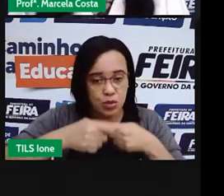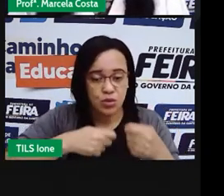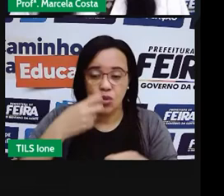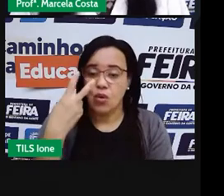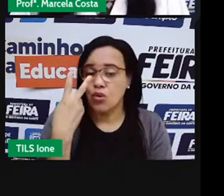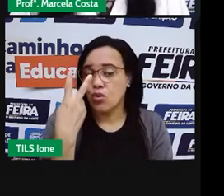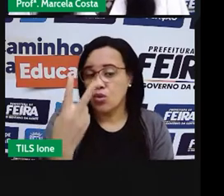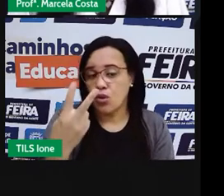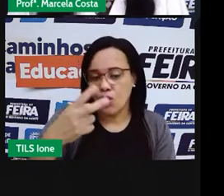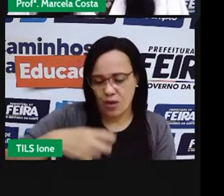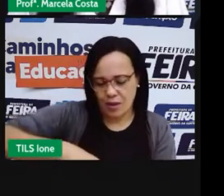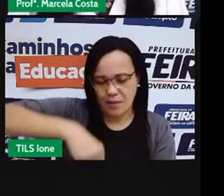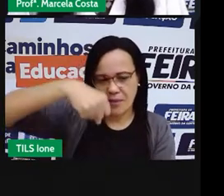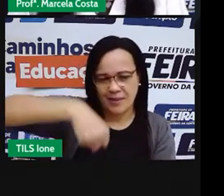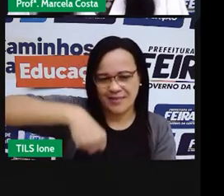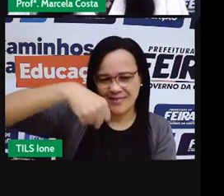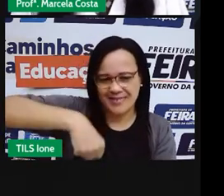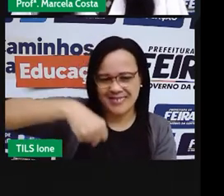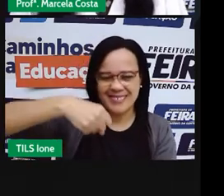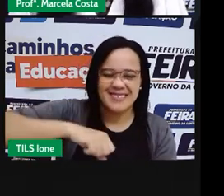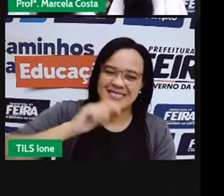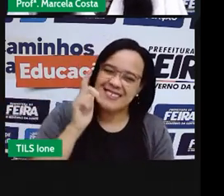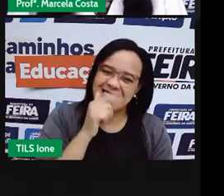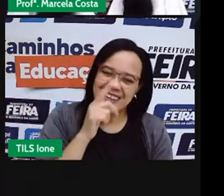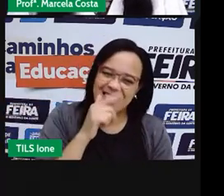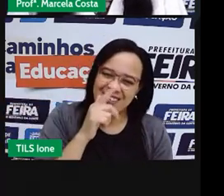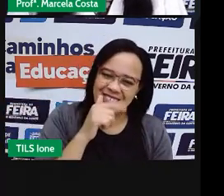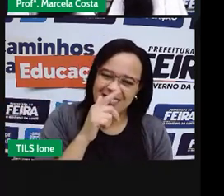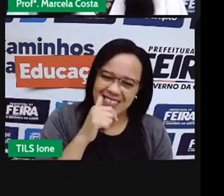de água. Tá vendo?